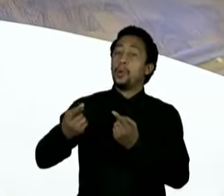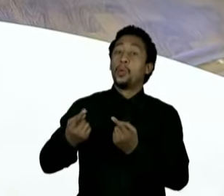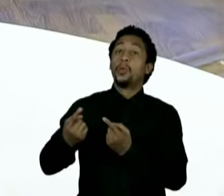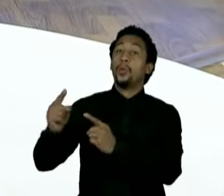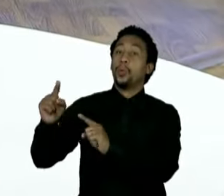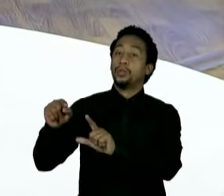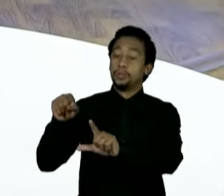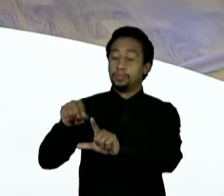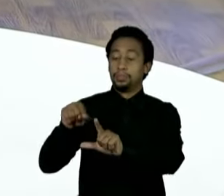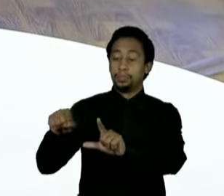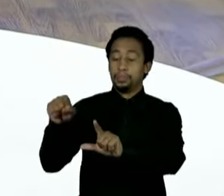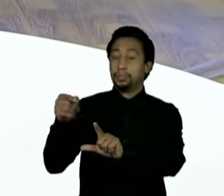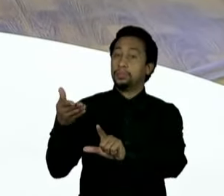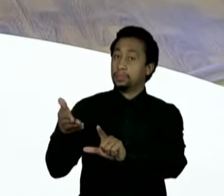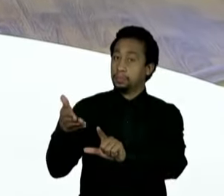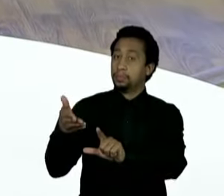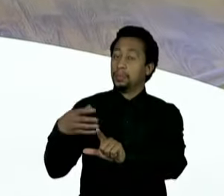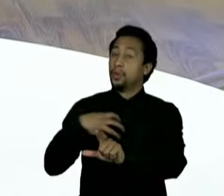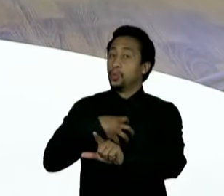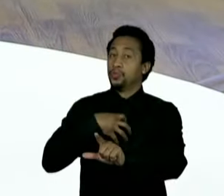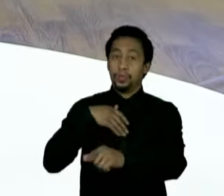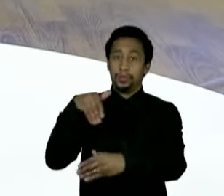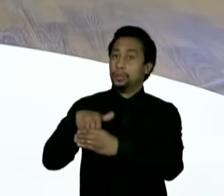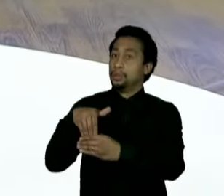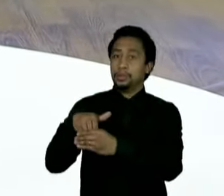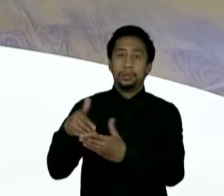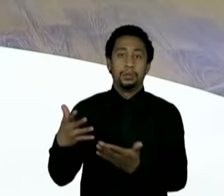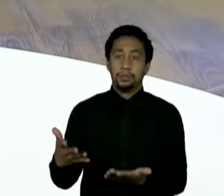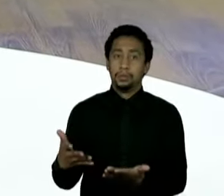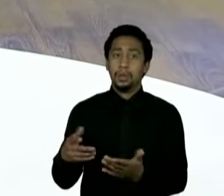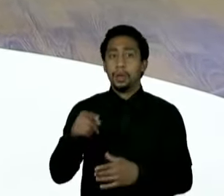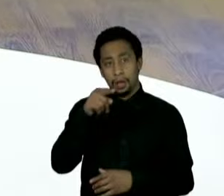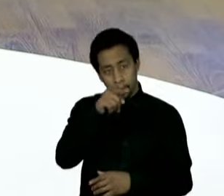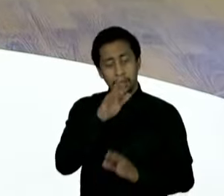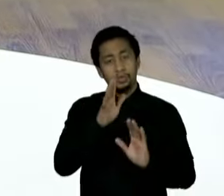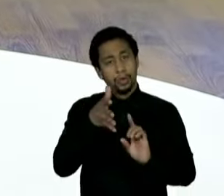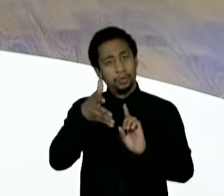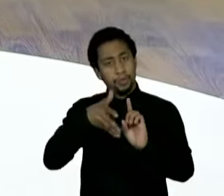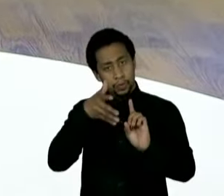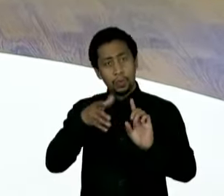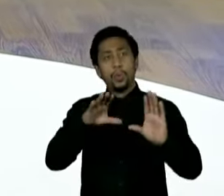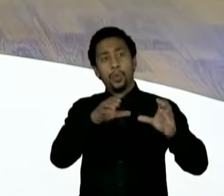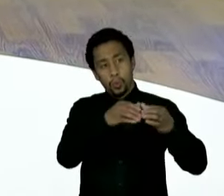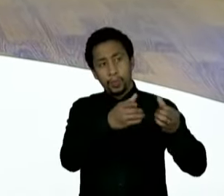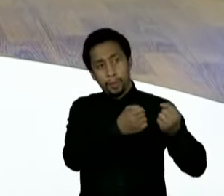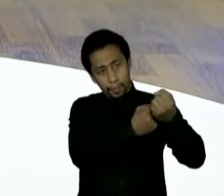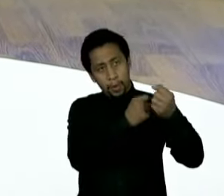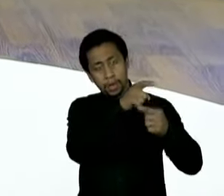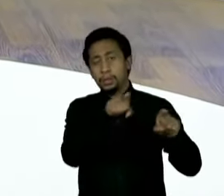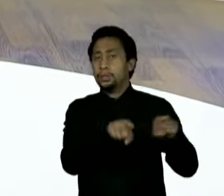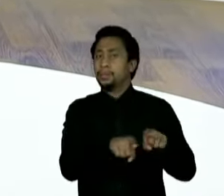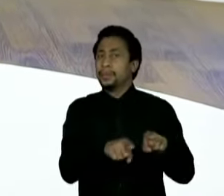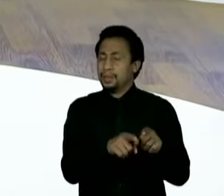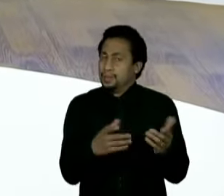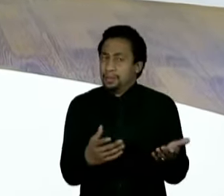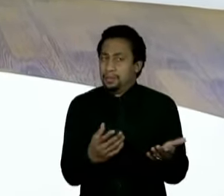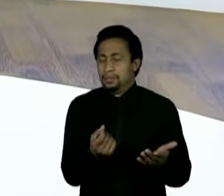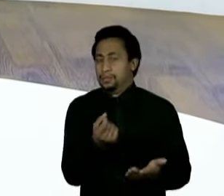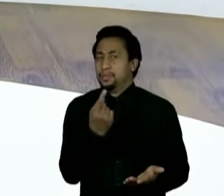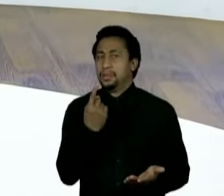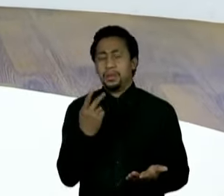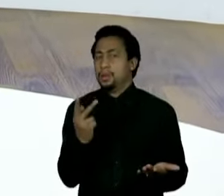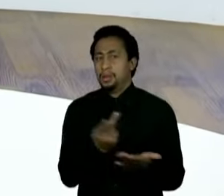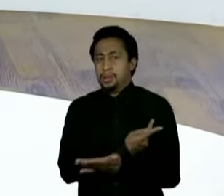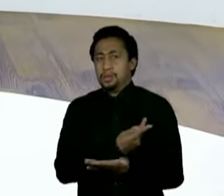urna eletrônica. Ele disse isso publicamente, várias pessoas dele falaram isso e é um equívoco, porque a urna eletrônica elegeu o Bolsonaro